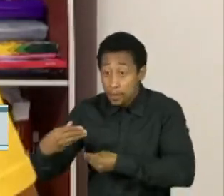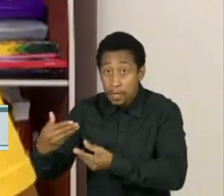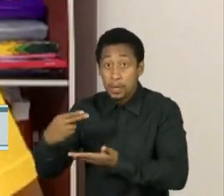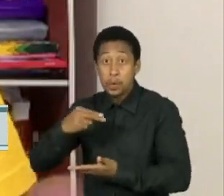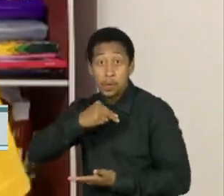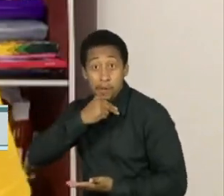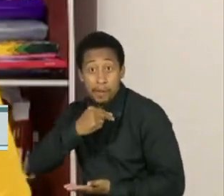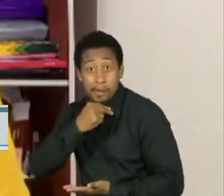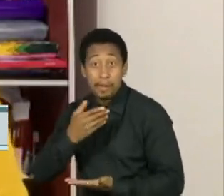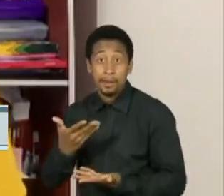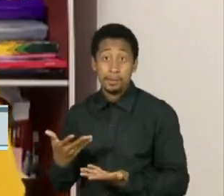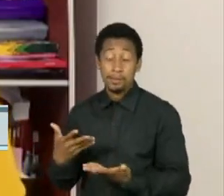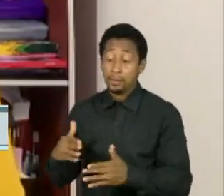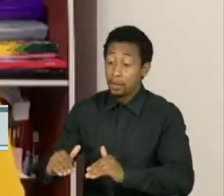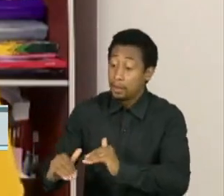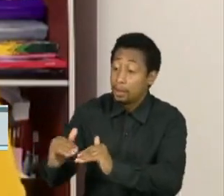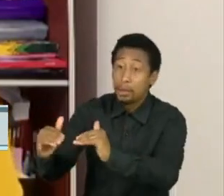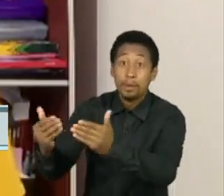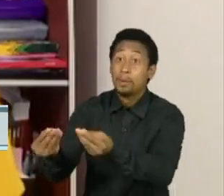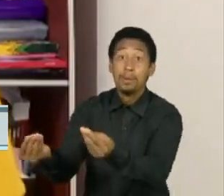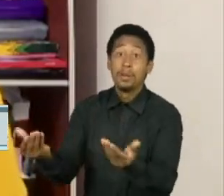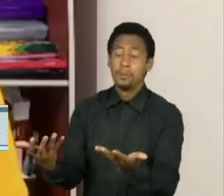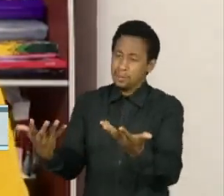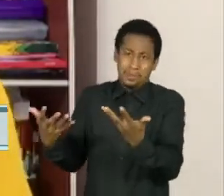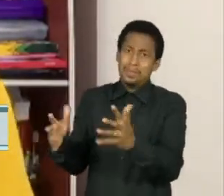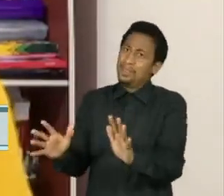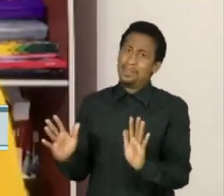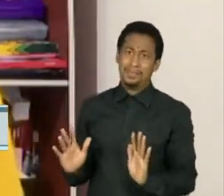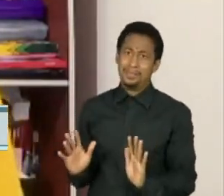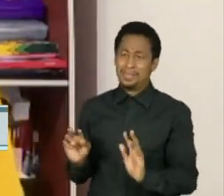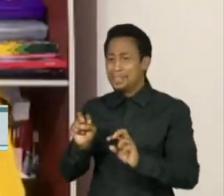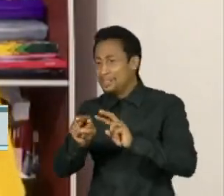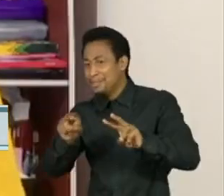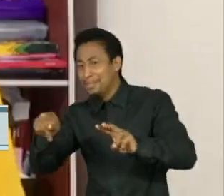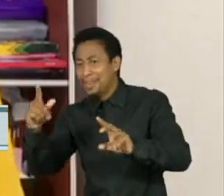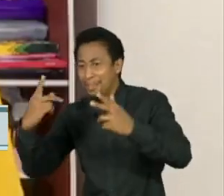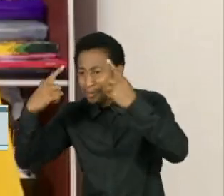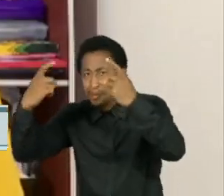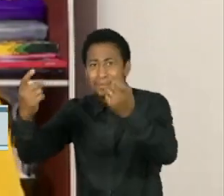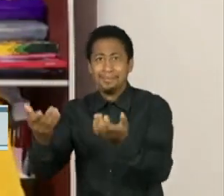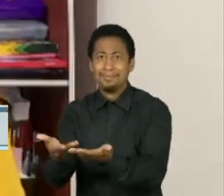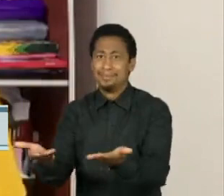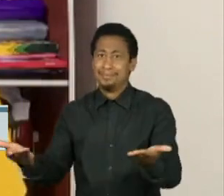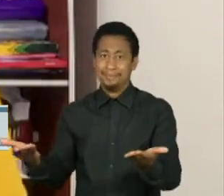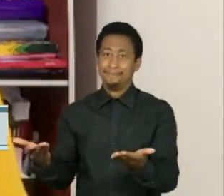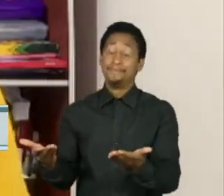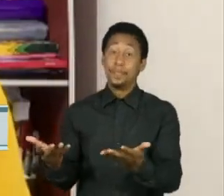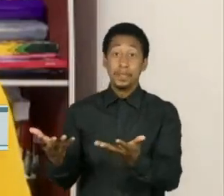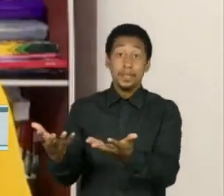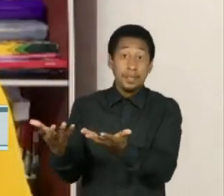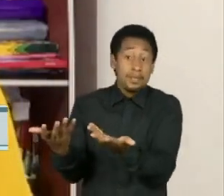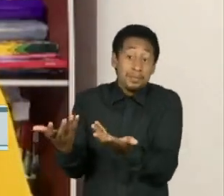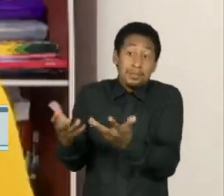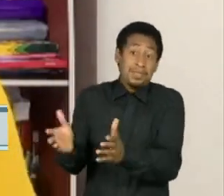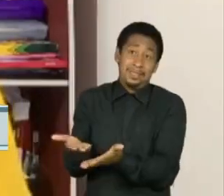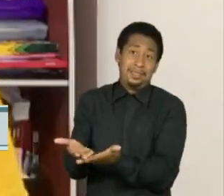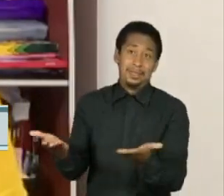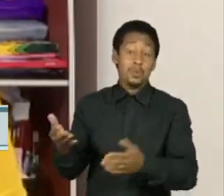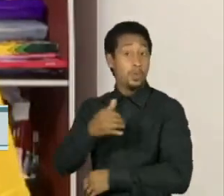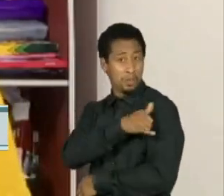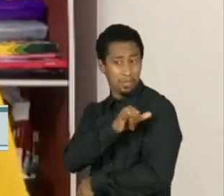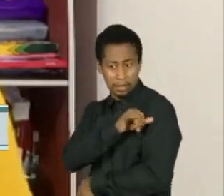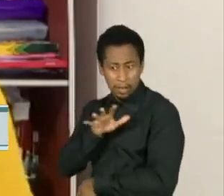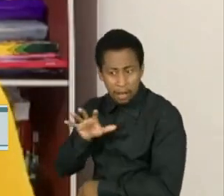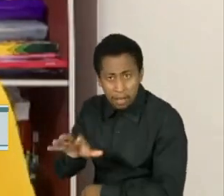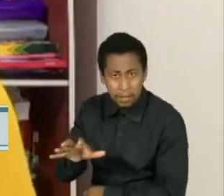netos, nossos vizinhos vivam. Não é um lugar que a gente queira que exista no mundo. A gente não quer o Rio de Janeiro desse